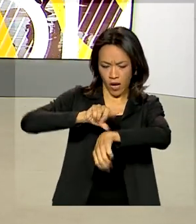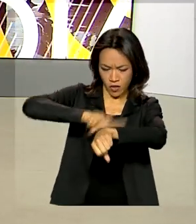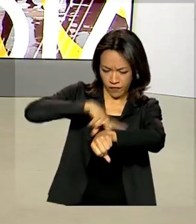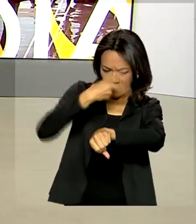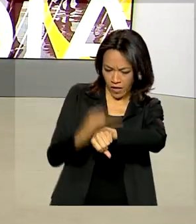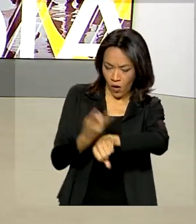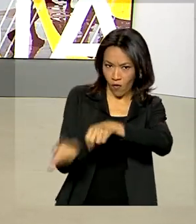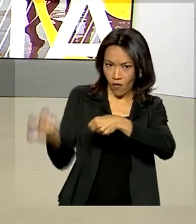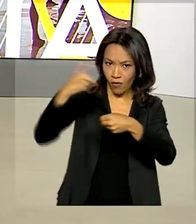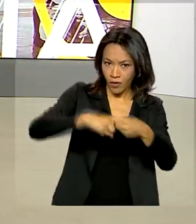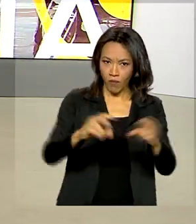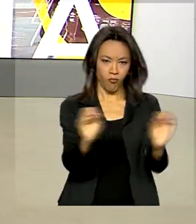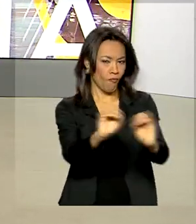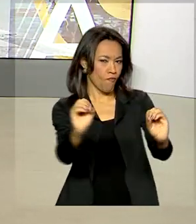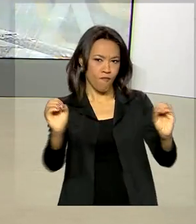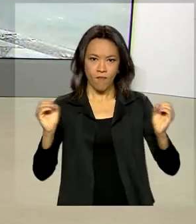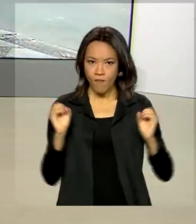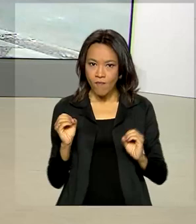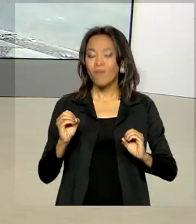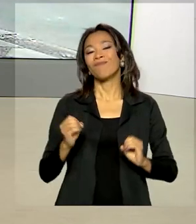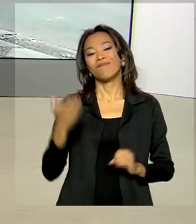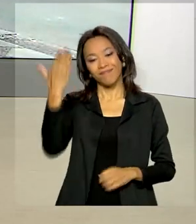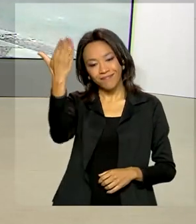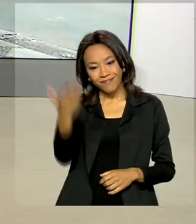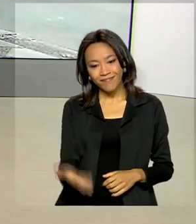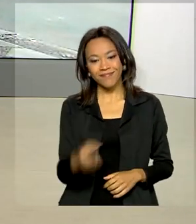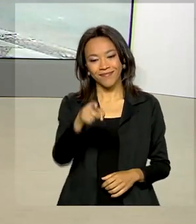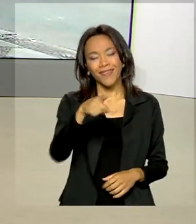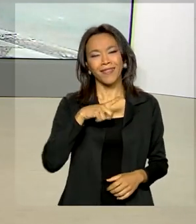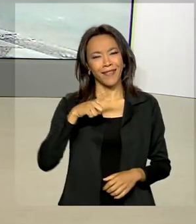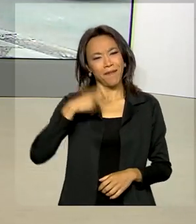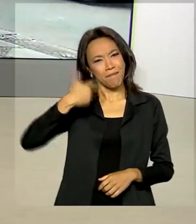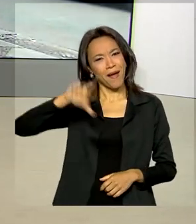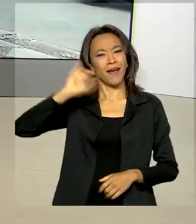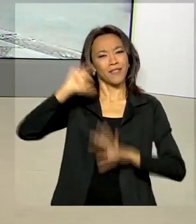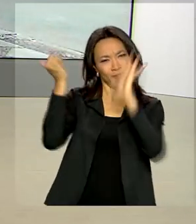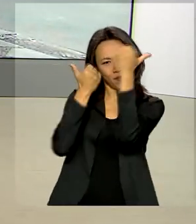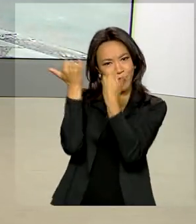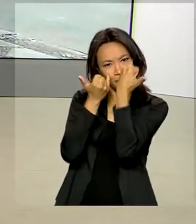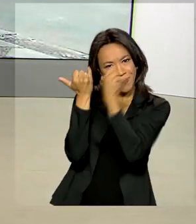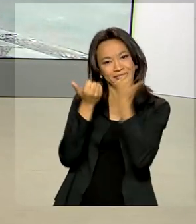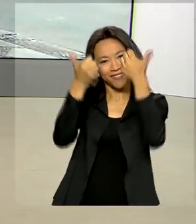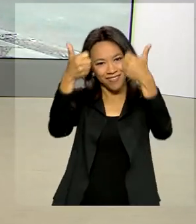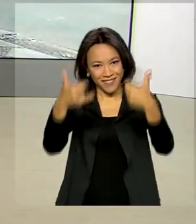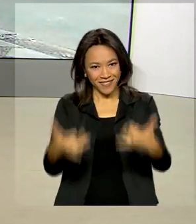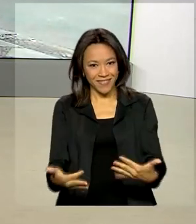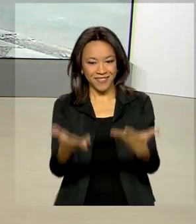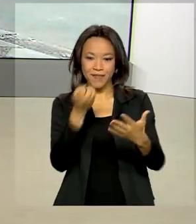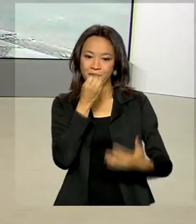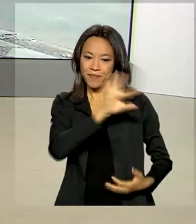verão. Ao vivo com a gente está o repórter Tiago Pimenta, que tem mais informações pra gente. Oi, Tiago, bom dia.